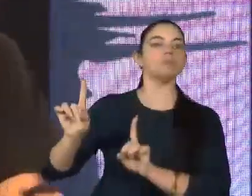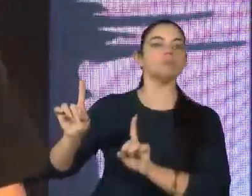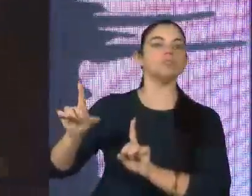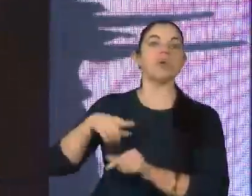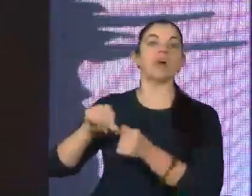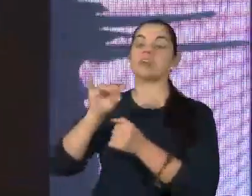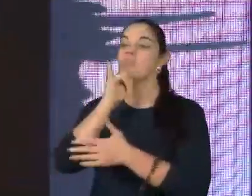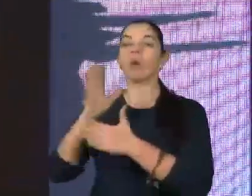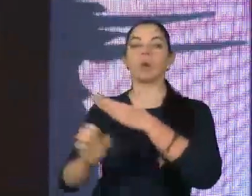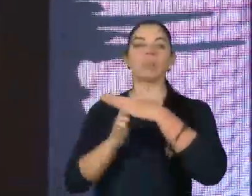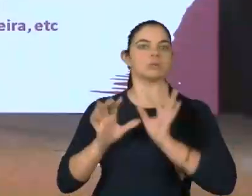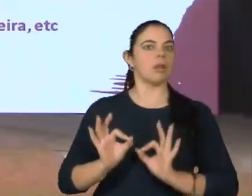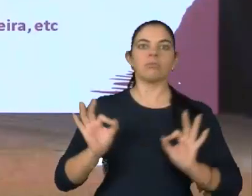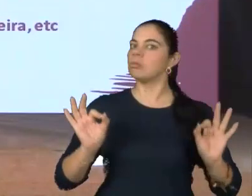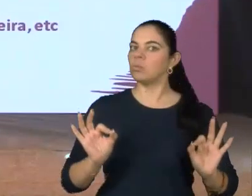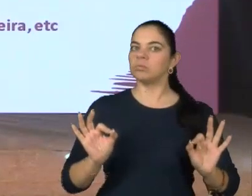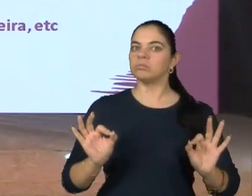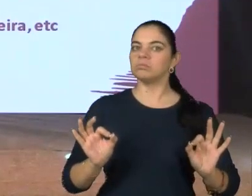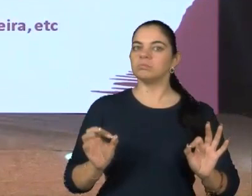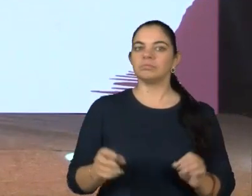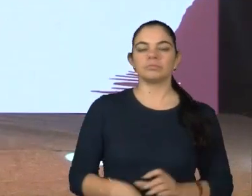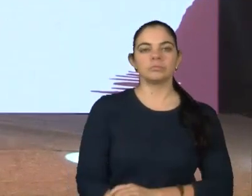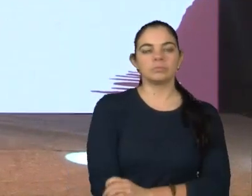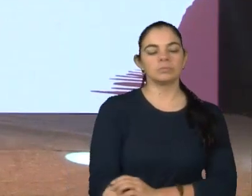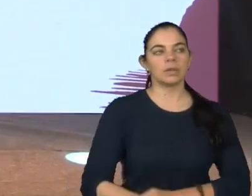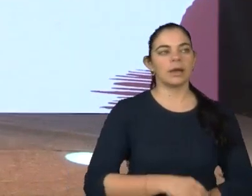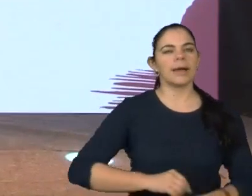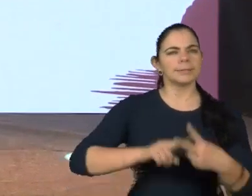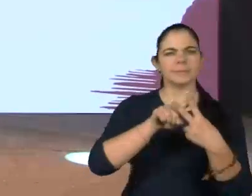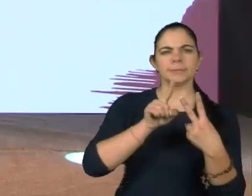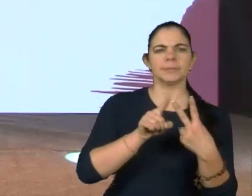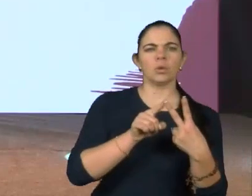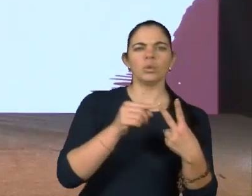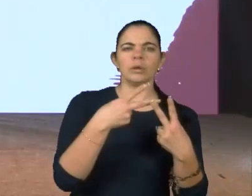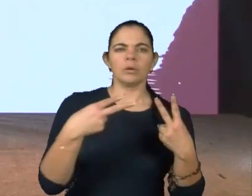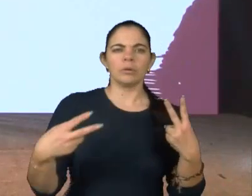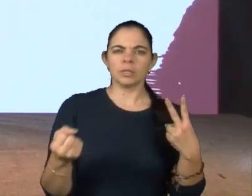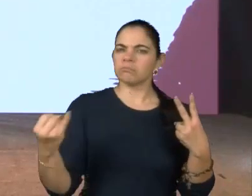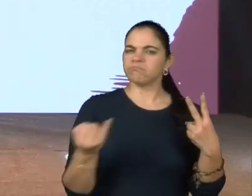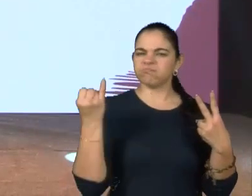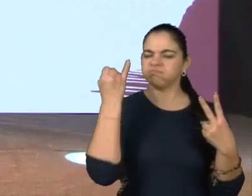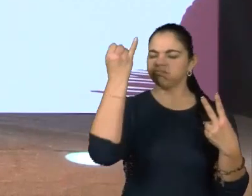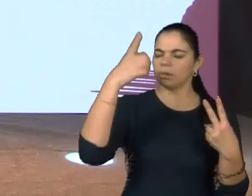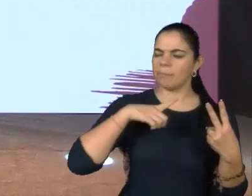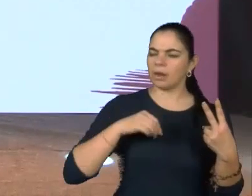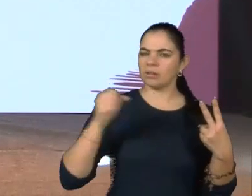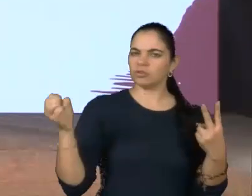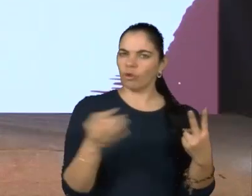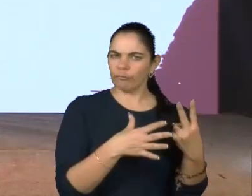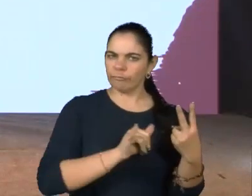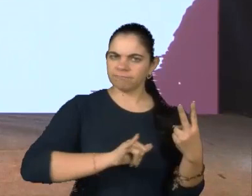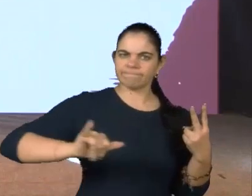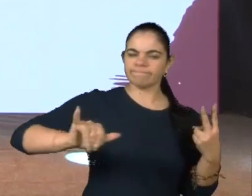empresarial. Segundo passo, muito importante, para inovar usando